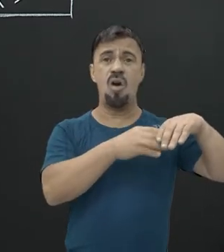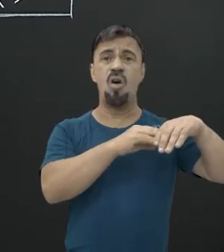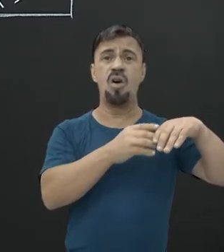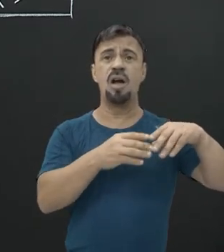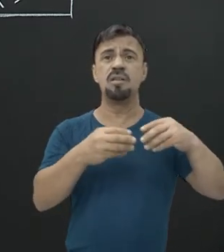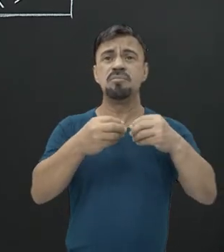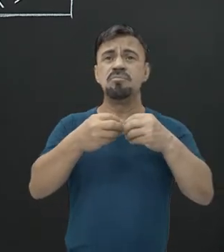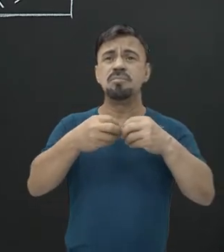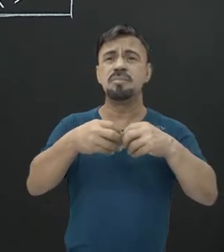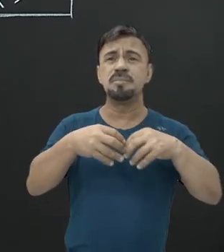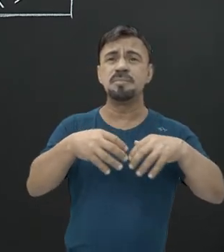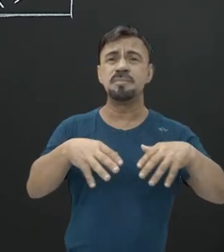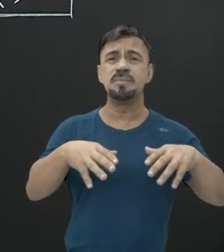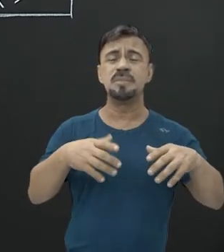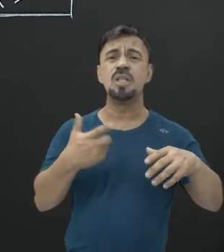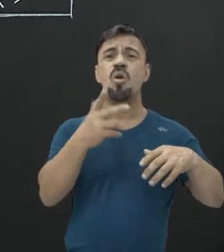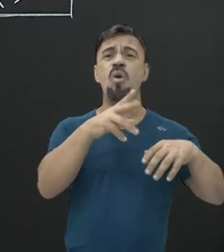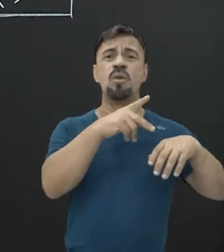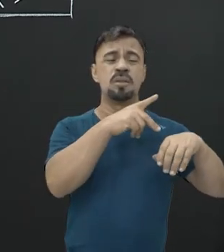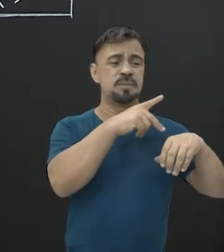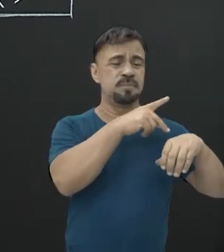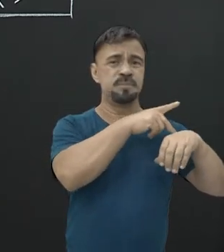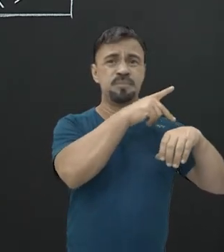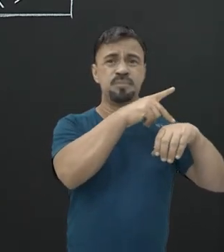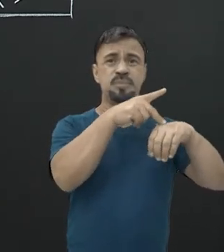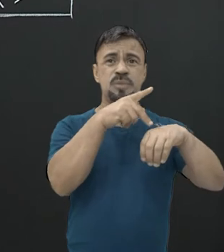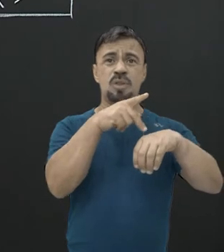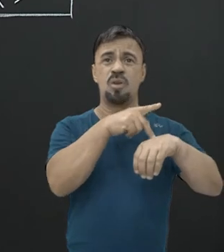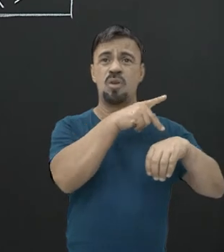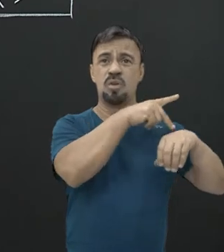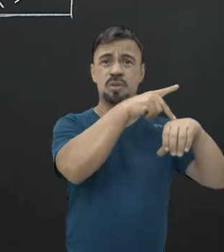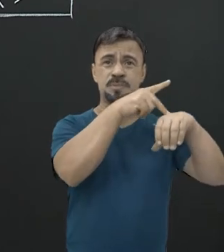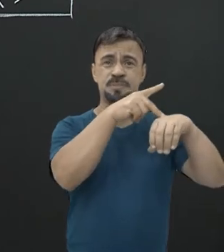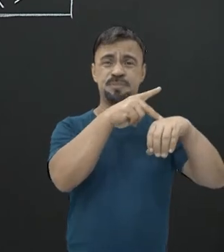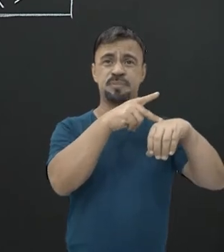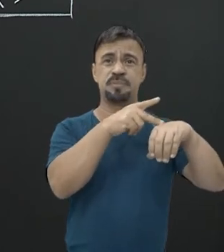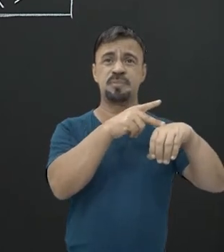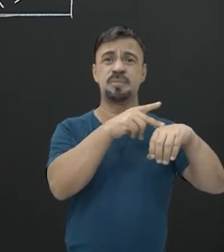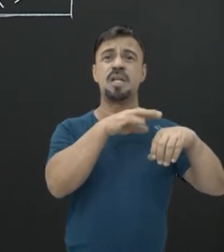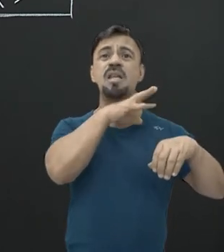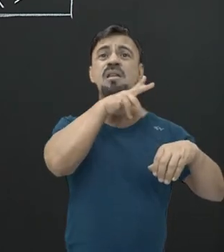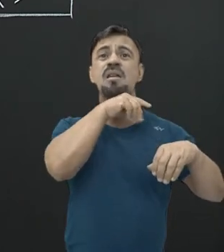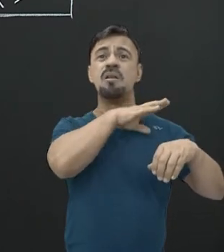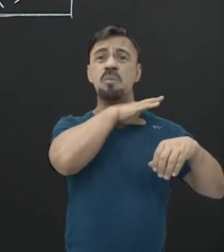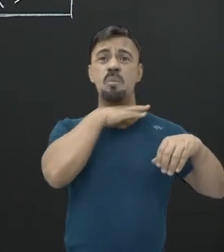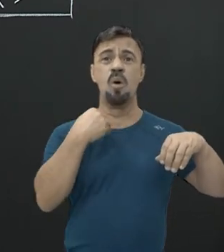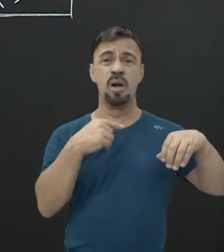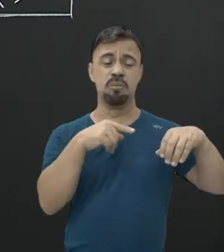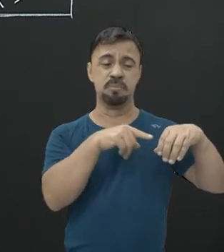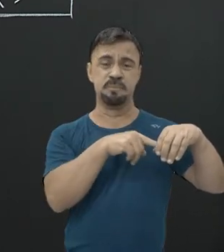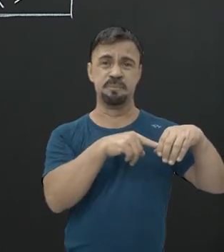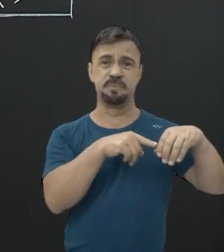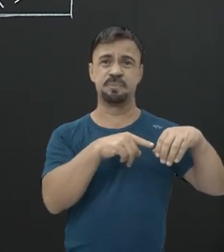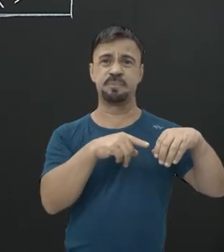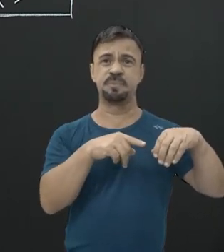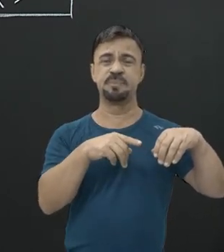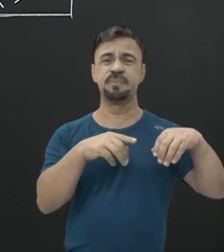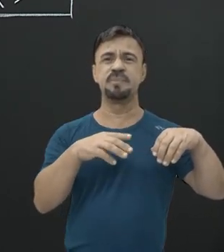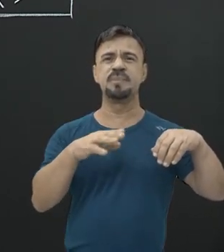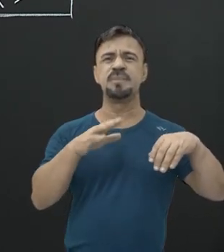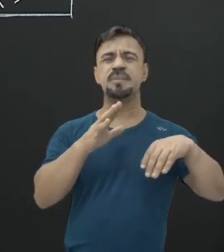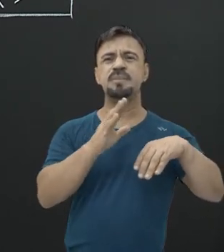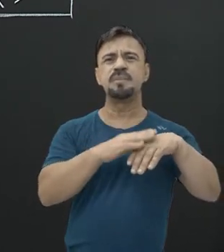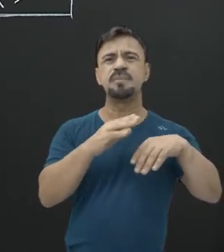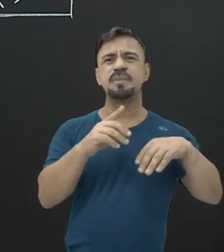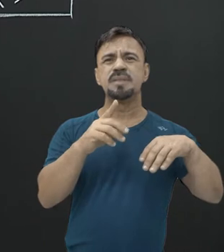deposição de sedimentos de outras rochas. Então, aquele ser morreu ali. Um clima mais úmido,